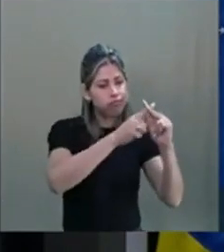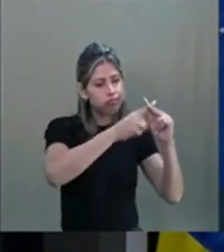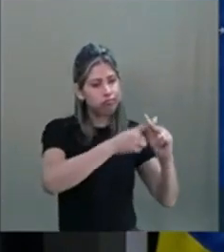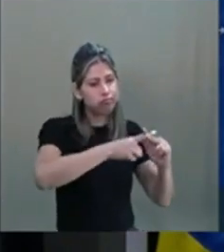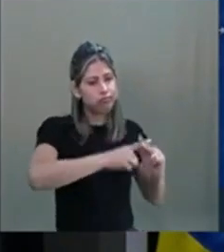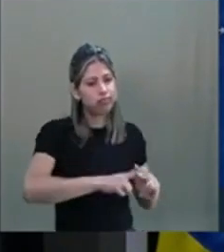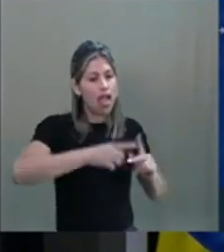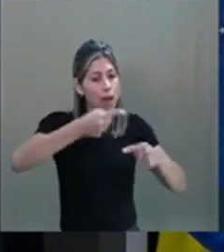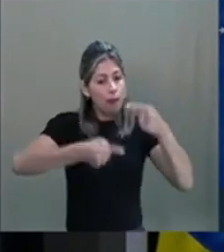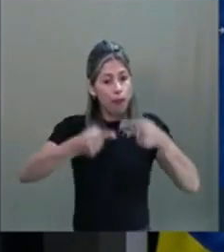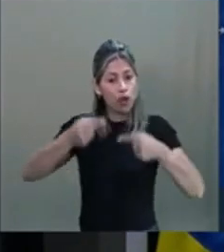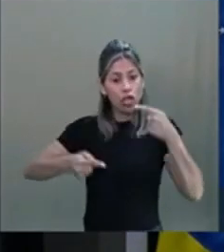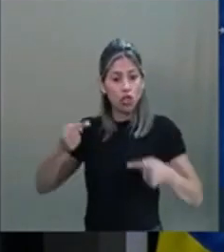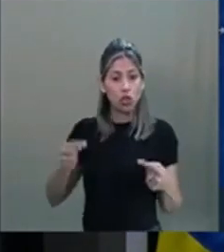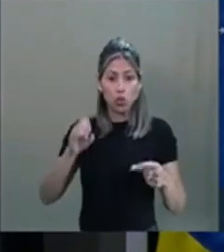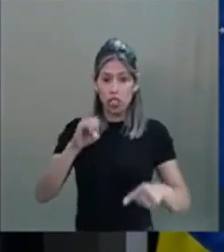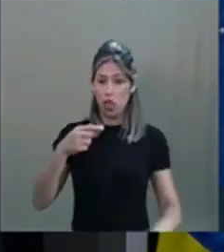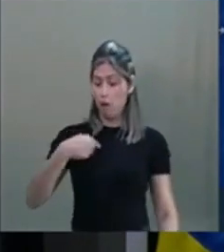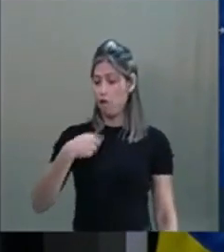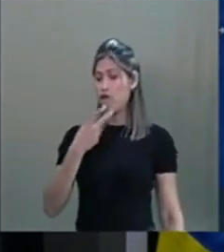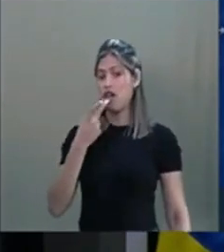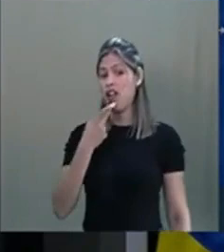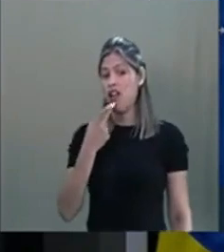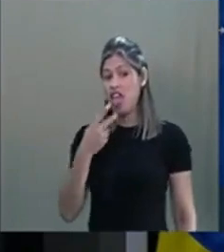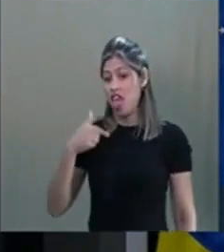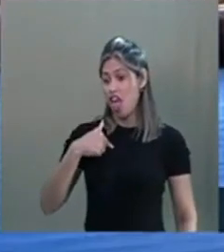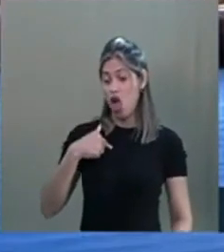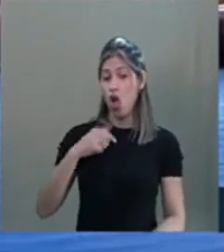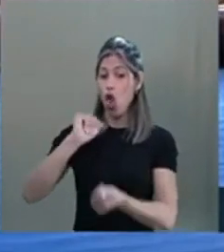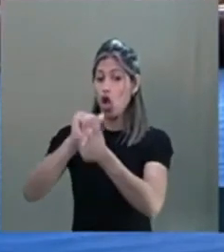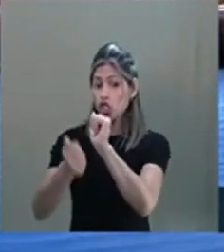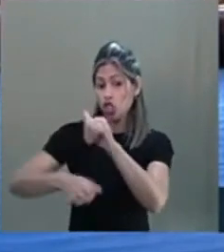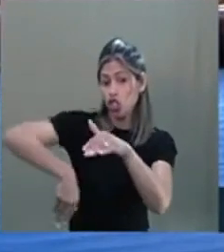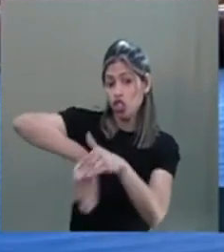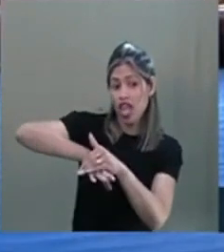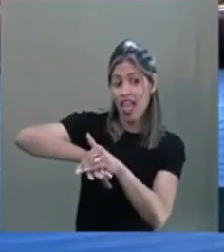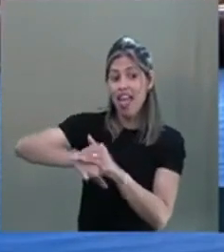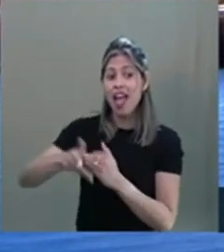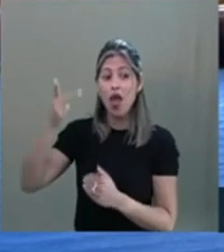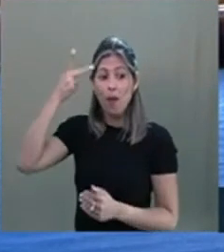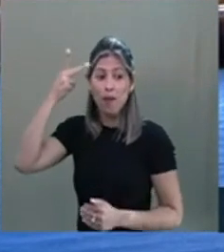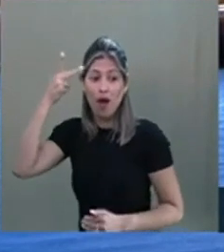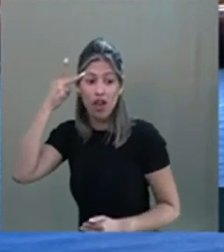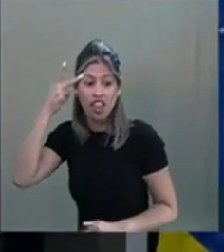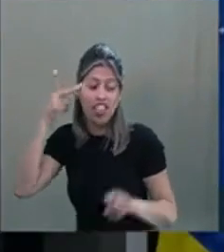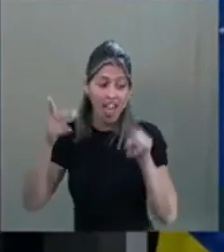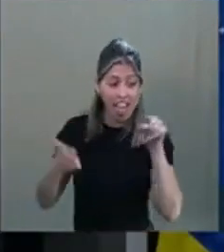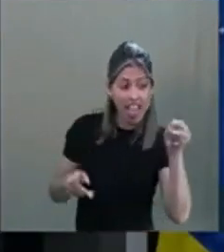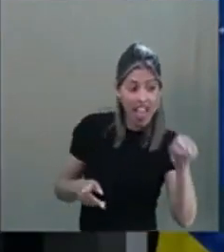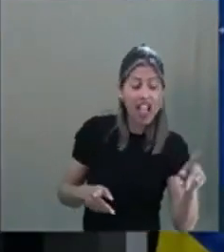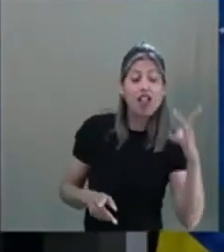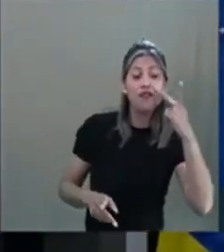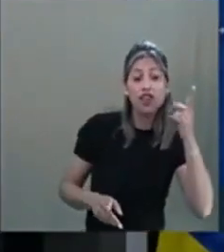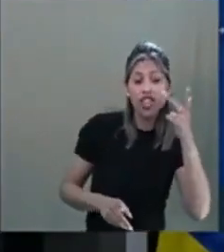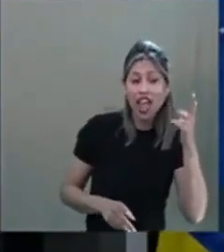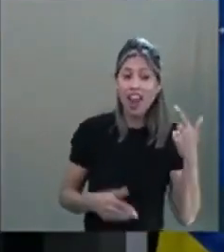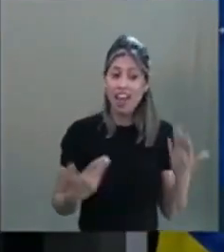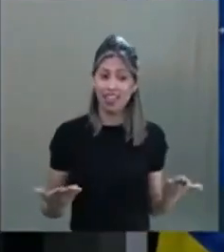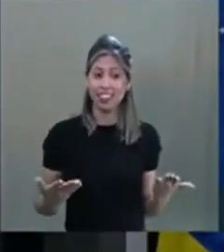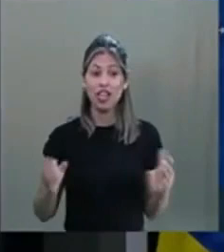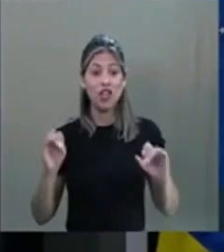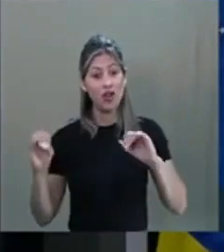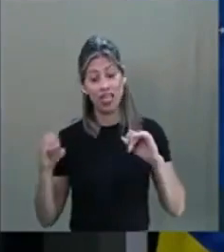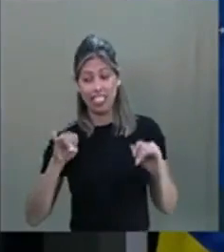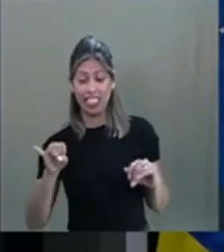Porque, realmente, se eu falo, eu sou São Paulina e o Girão fala, você é o que, Girão? Fortaleza. A gente já vai, se São